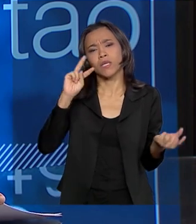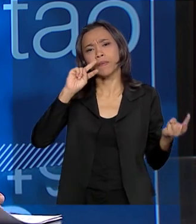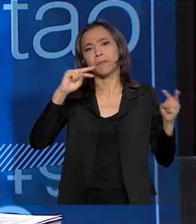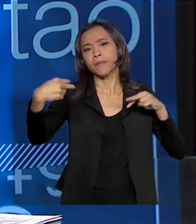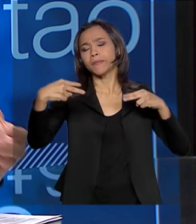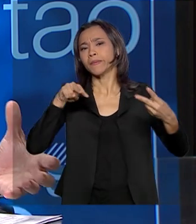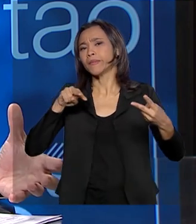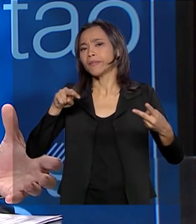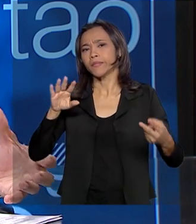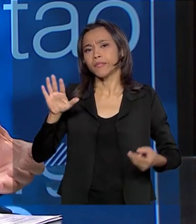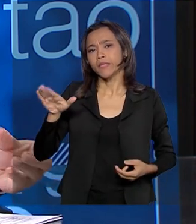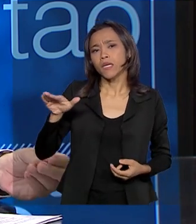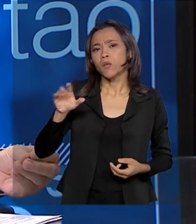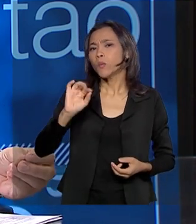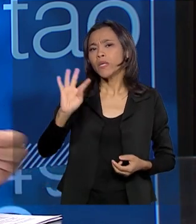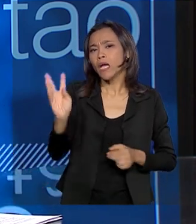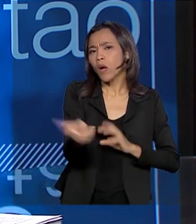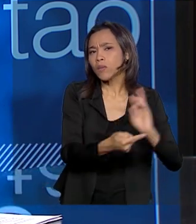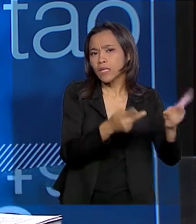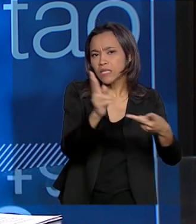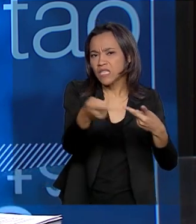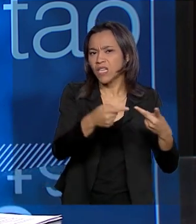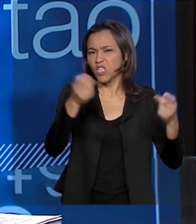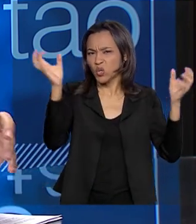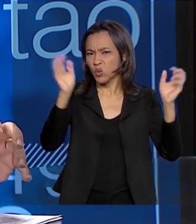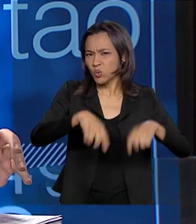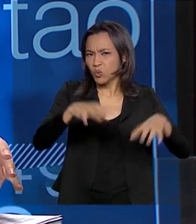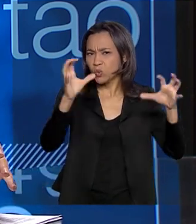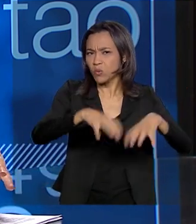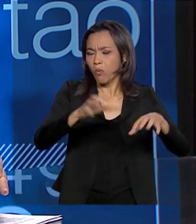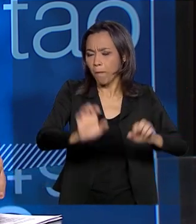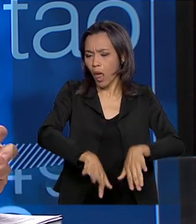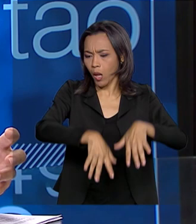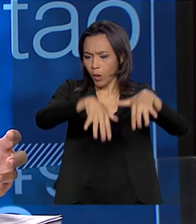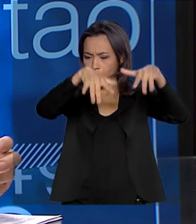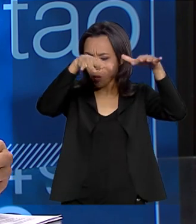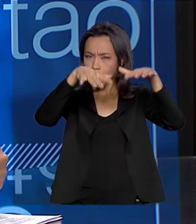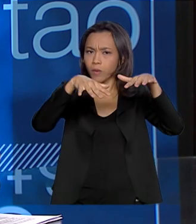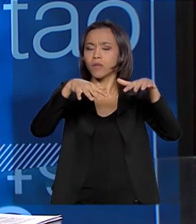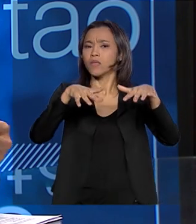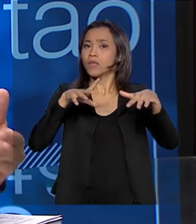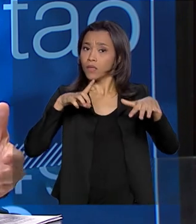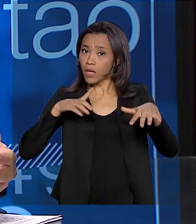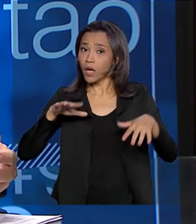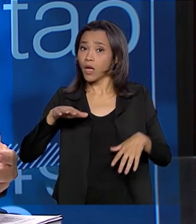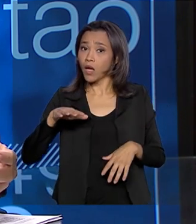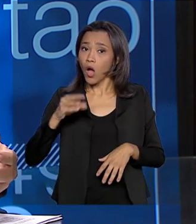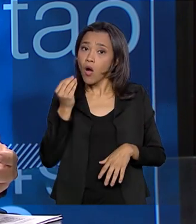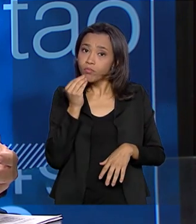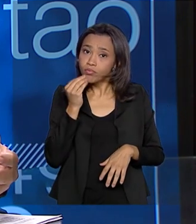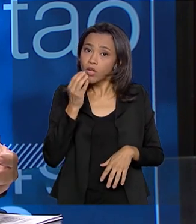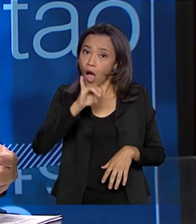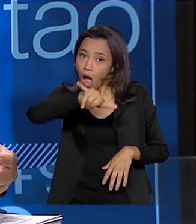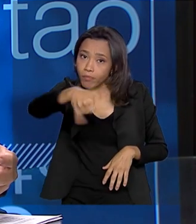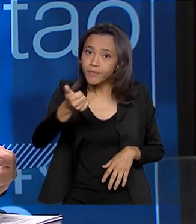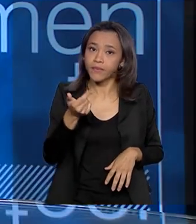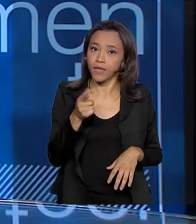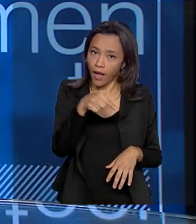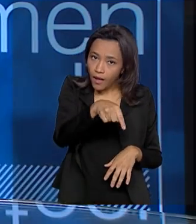com esses eventos críticos, essas inundações, existe a oportunidade de reaproveitar essa água